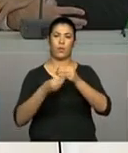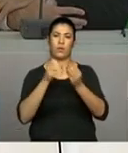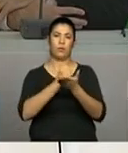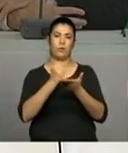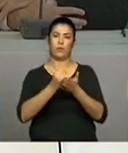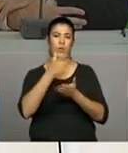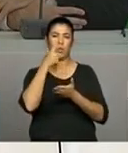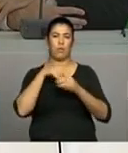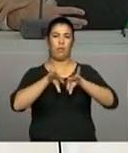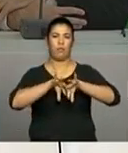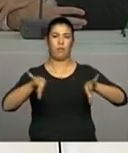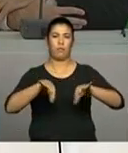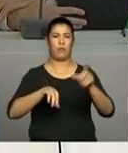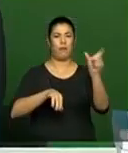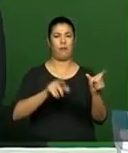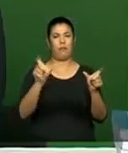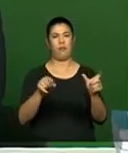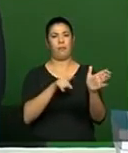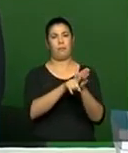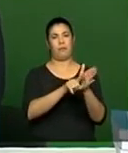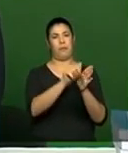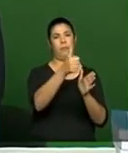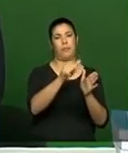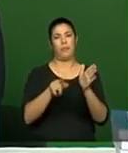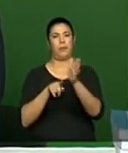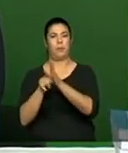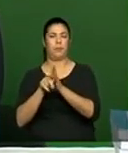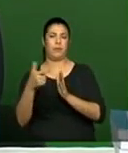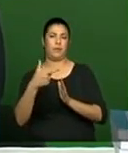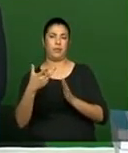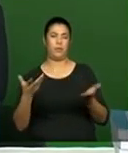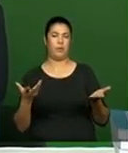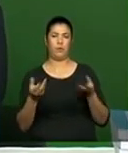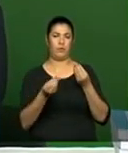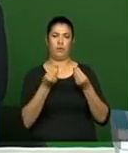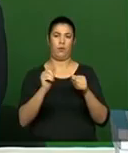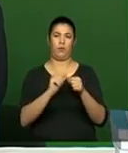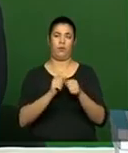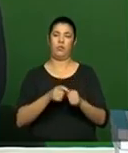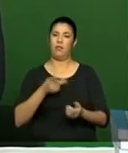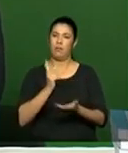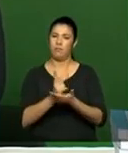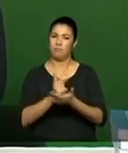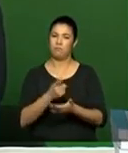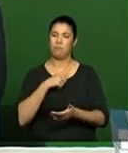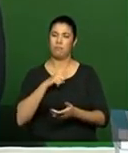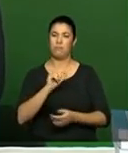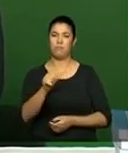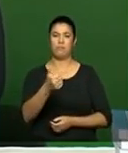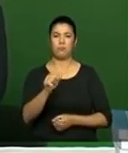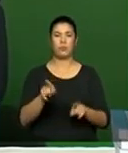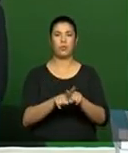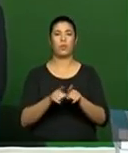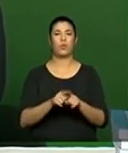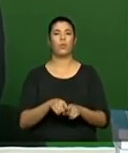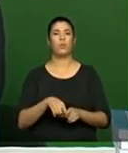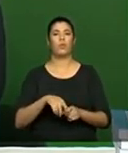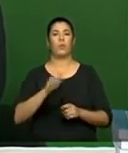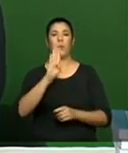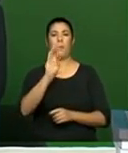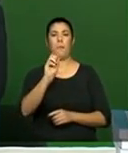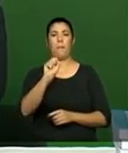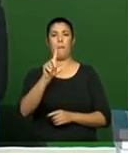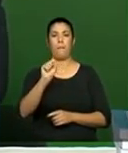separa essa pesquisa, digamos, da pesquisa que nós fizemos, que a gente faz regularmente sobre, sei lá, avaliação do Bolsa Família, ou